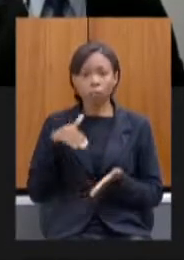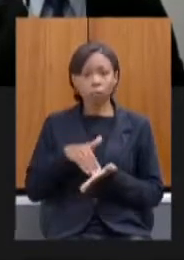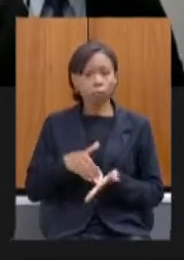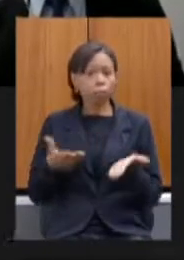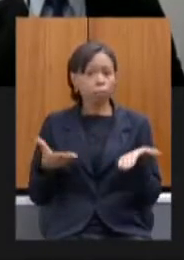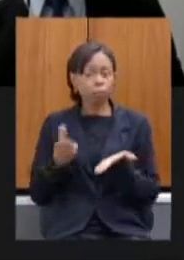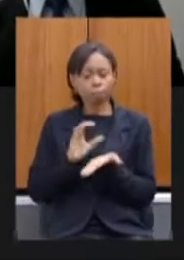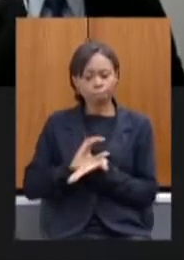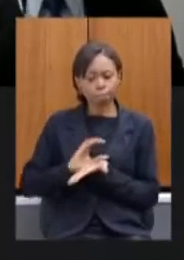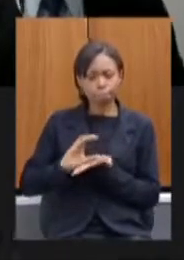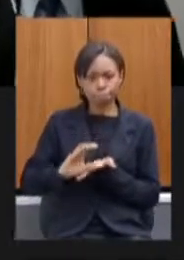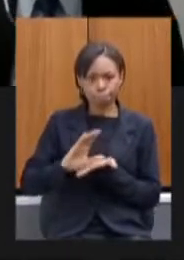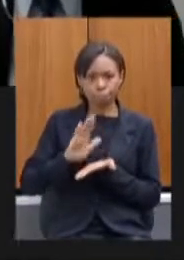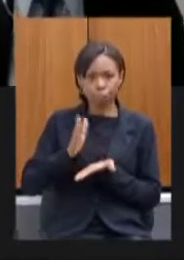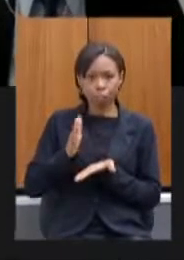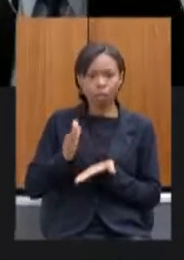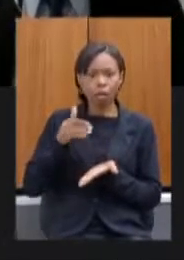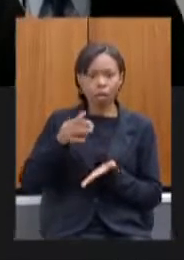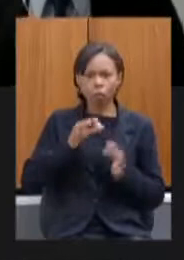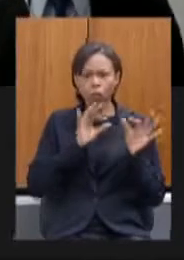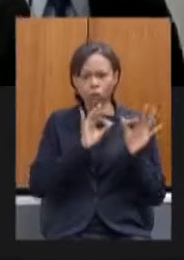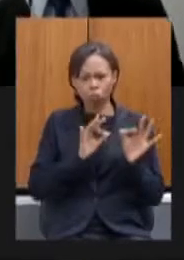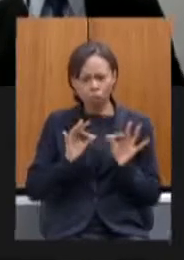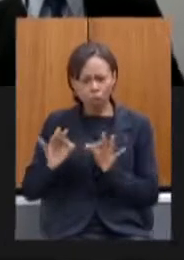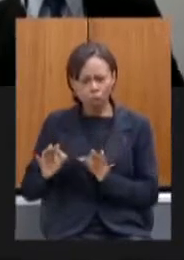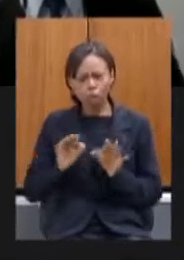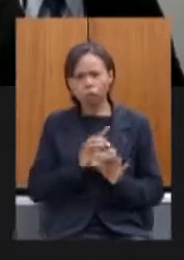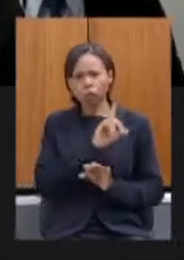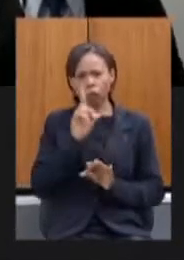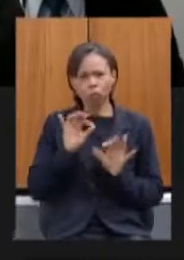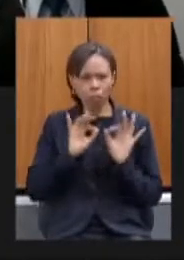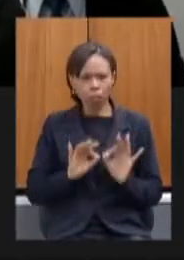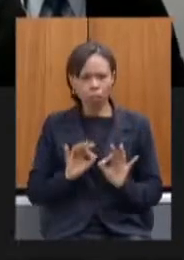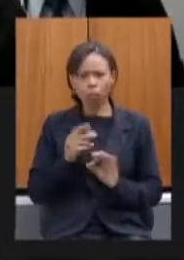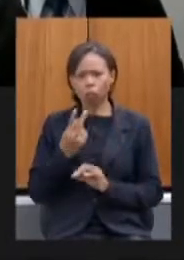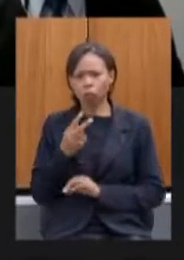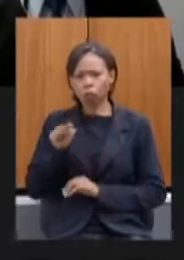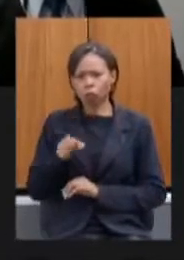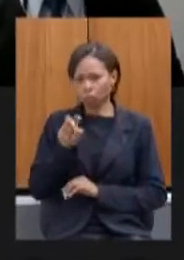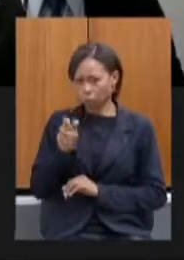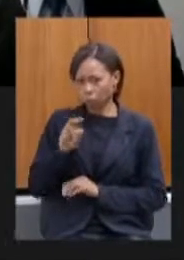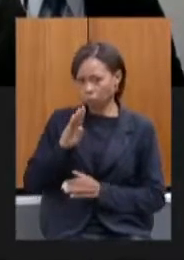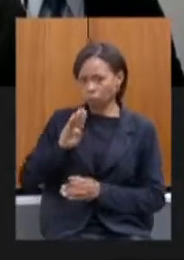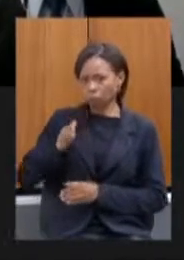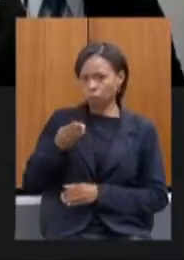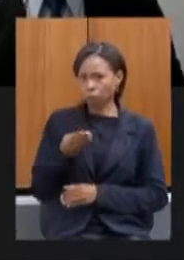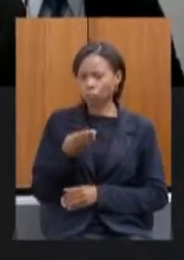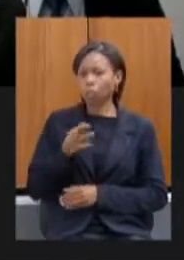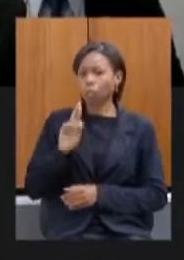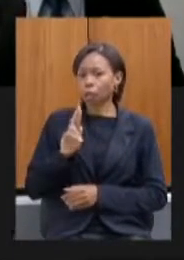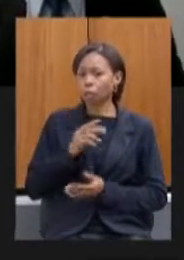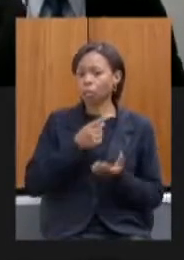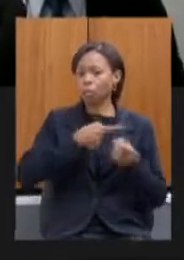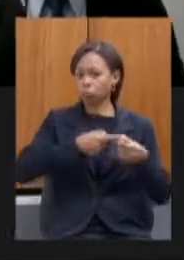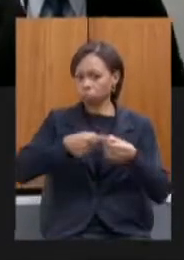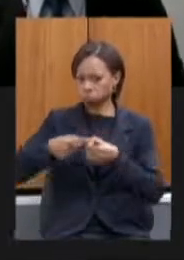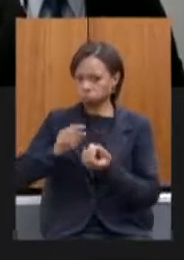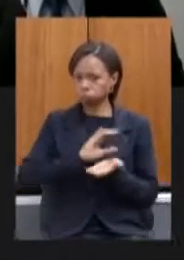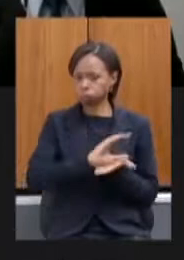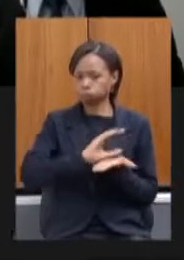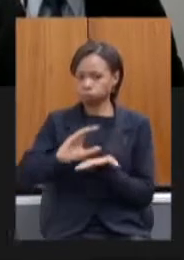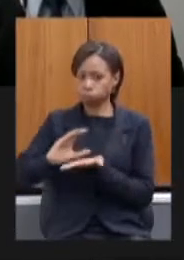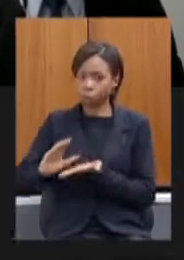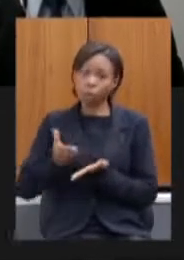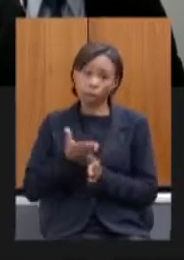foram repassados em dia conforme o acordo firmado 2,5 bilhões de reais aos municípios o que era devido na